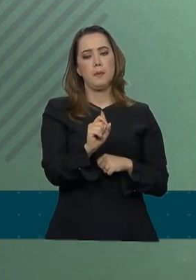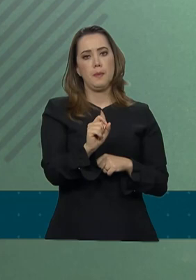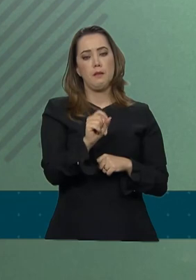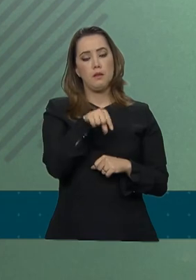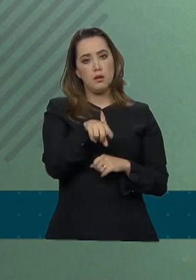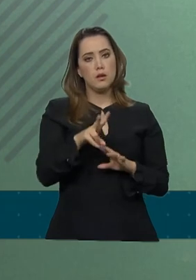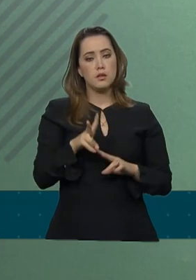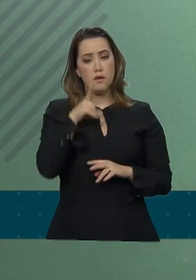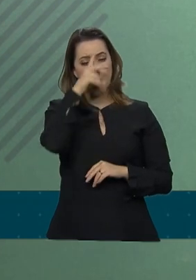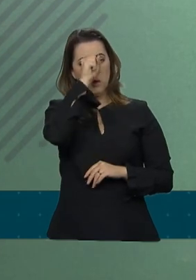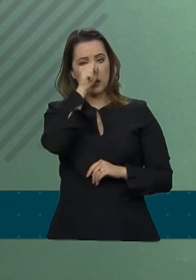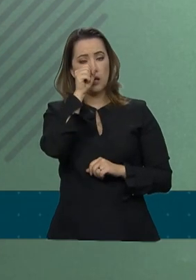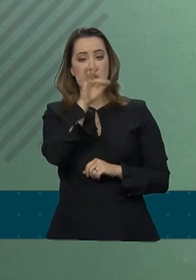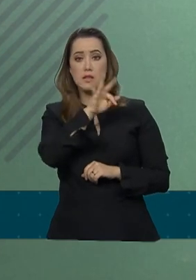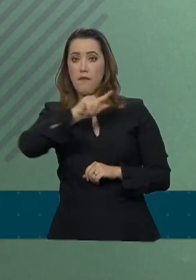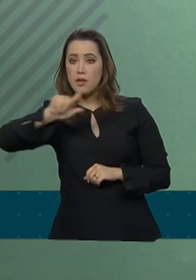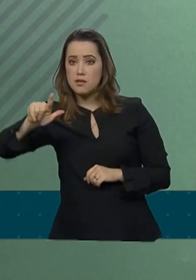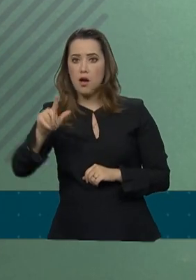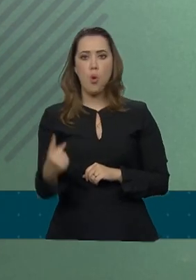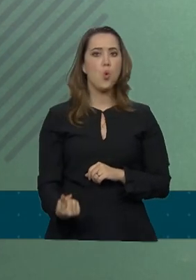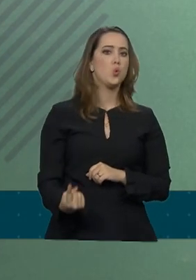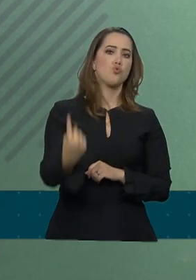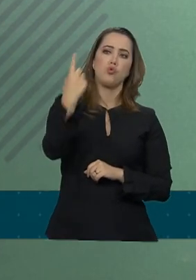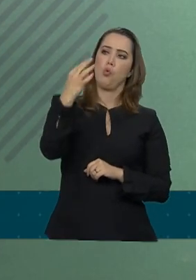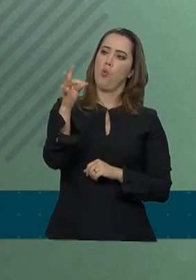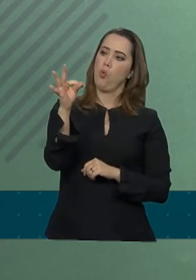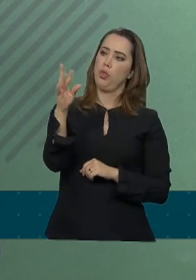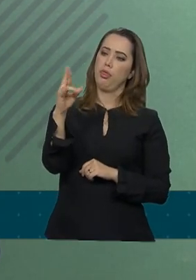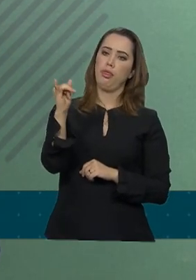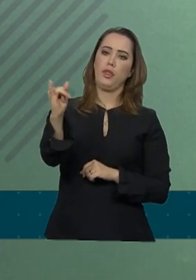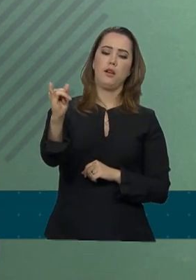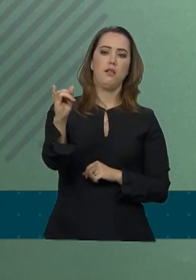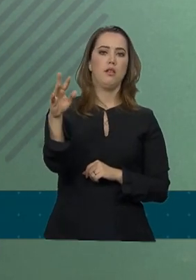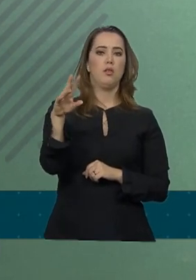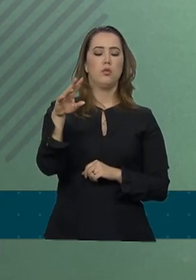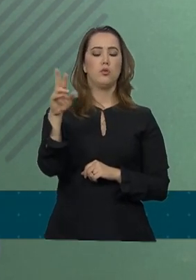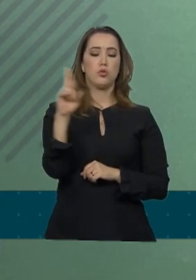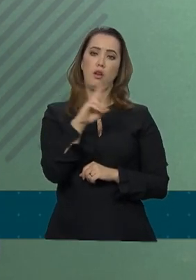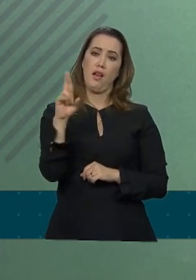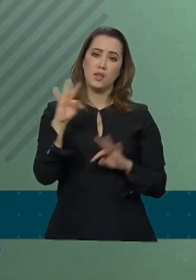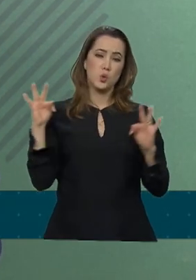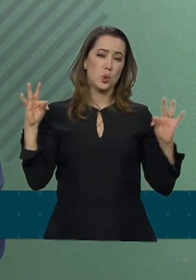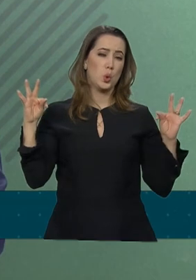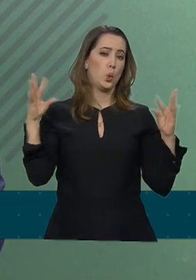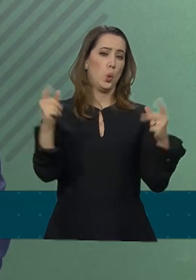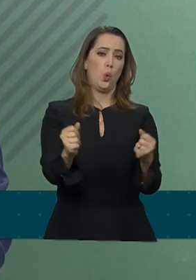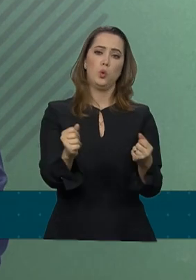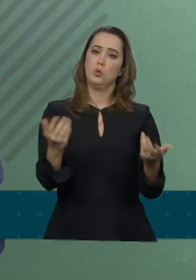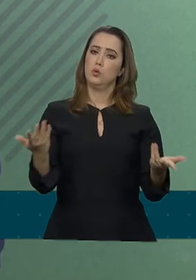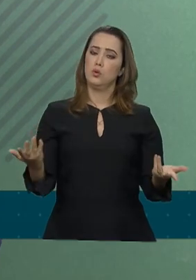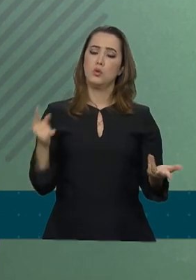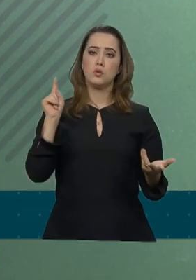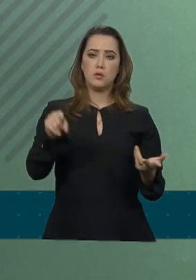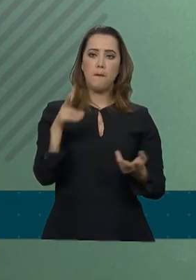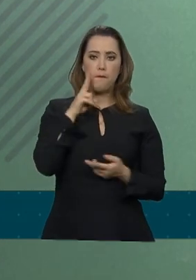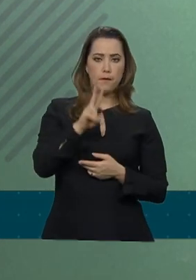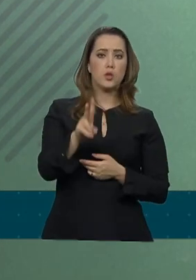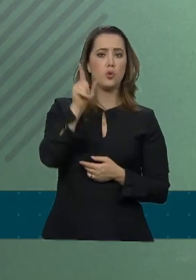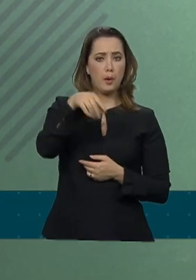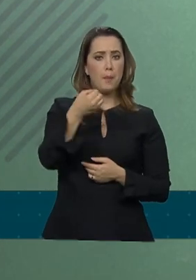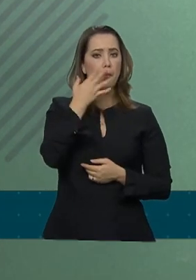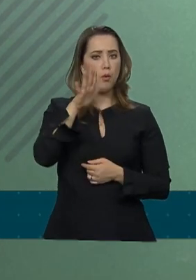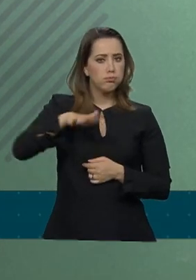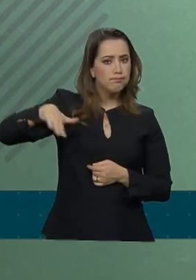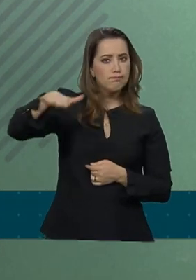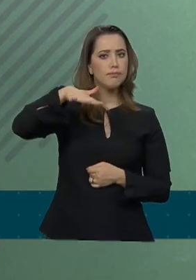essa fortaleza fiscal de cerca de um trilhão de reais, e que todos, na percepção de que isso é bom para a sociedade,